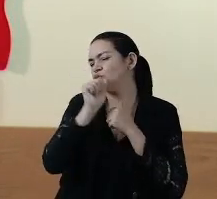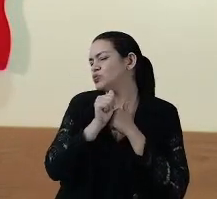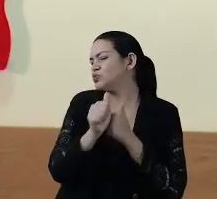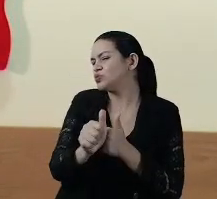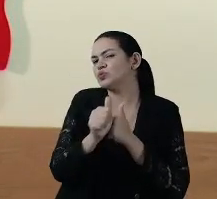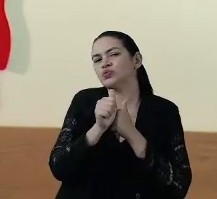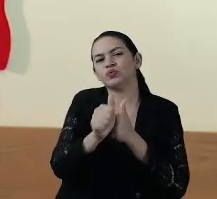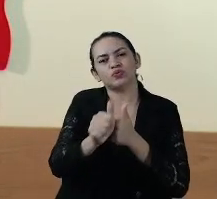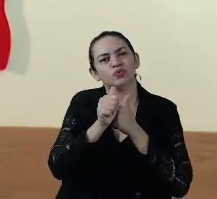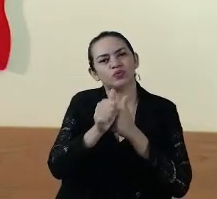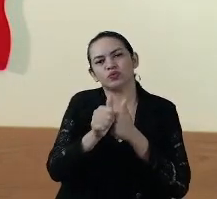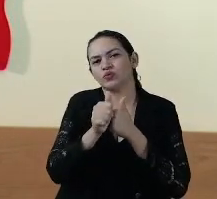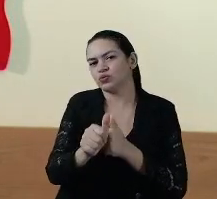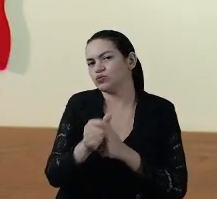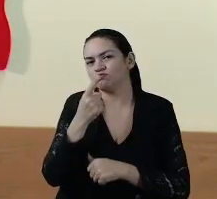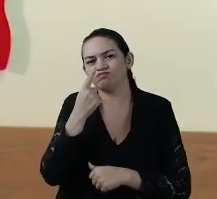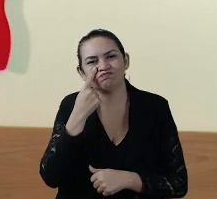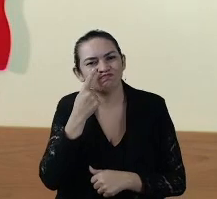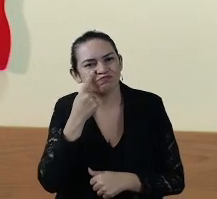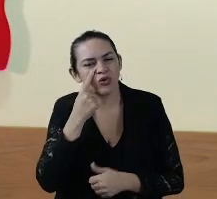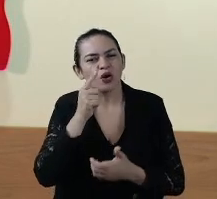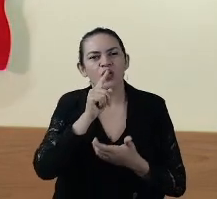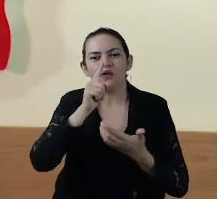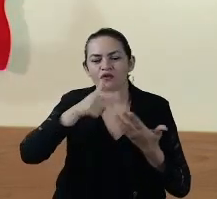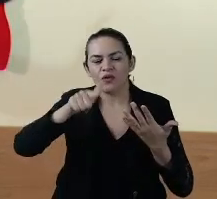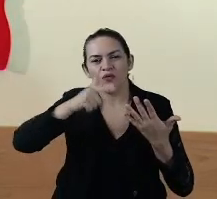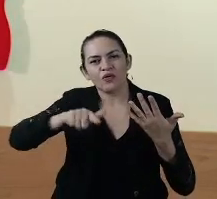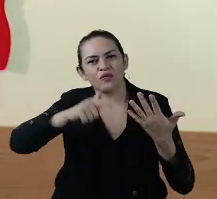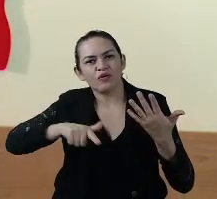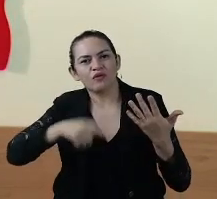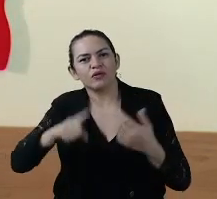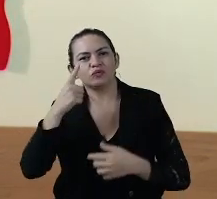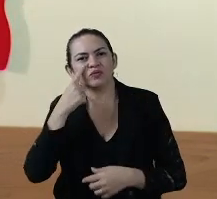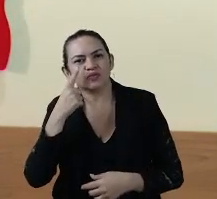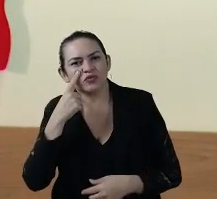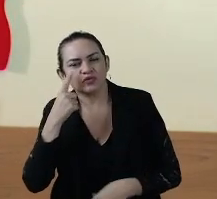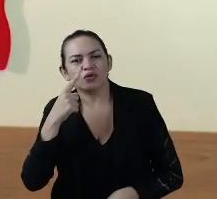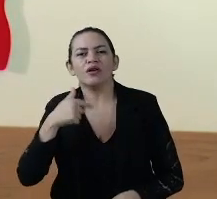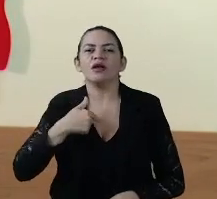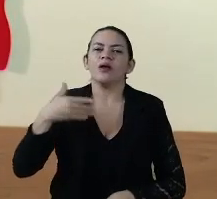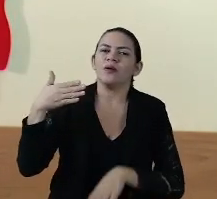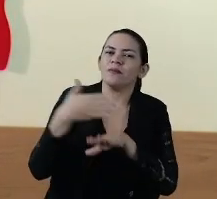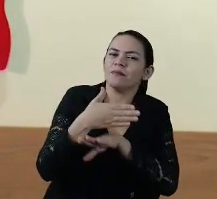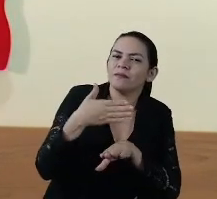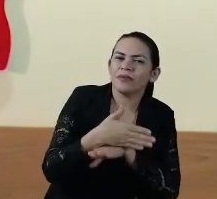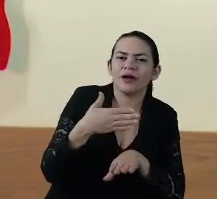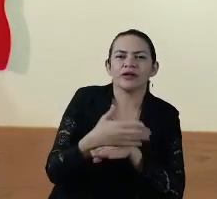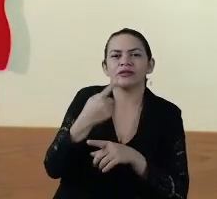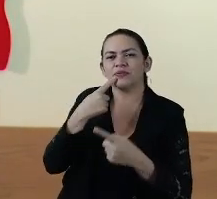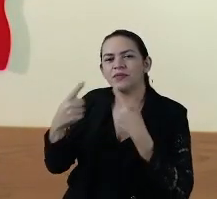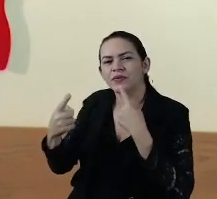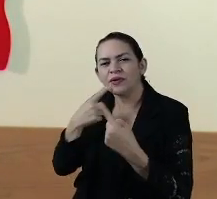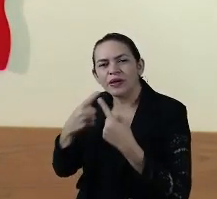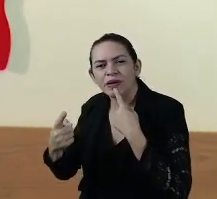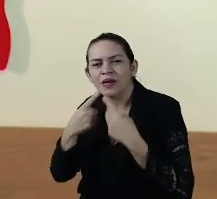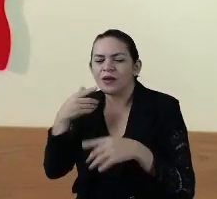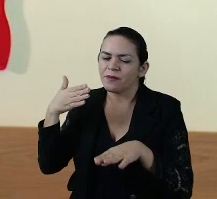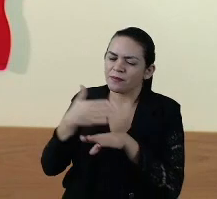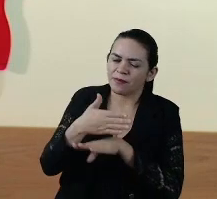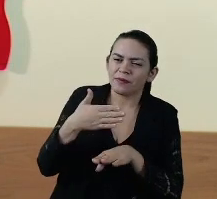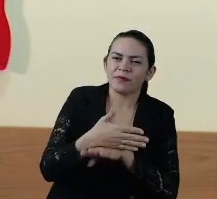todos os dias, várias vezes ao dia, eu participo de diálogos, reuniões,